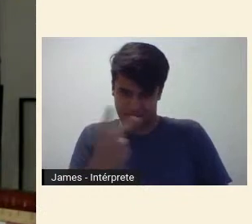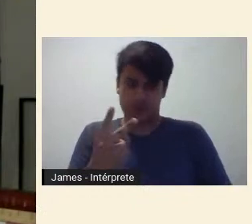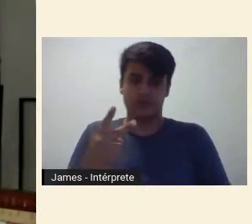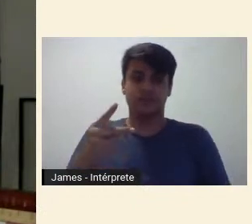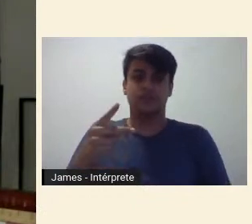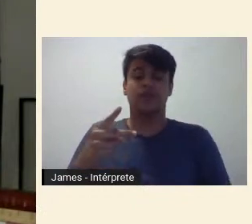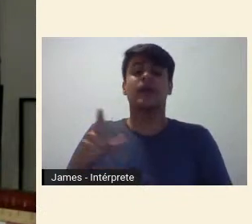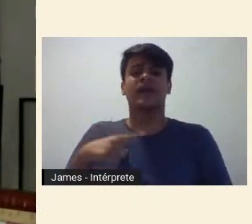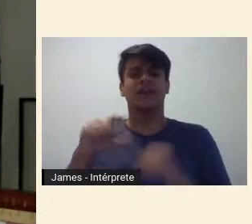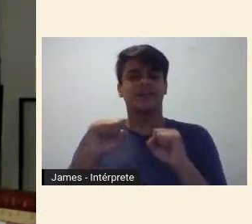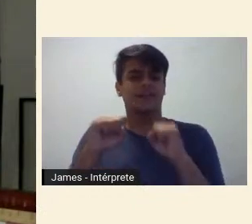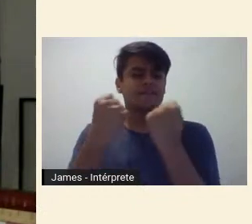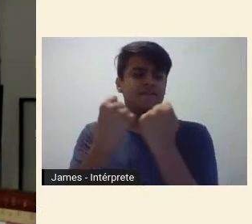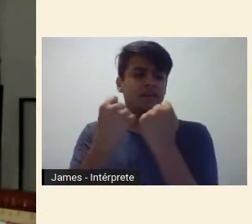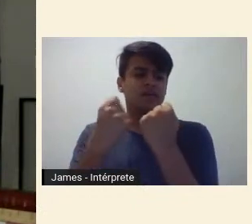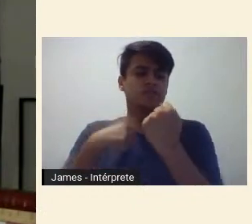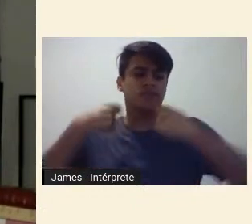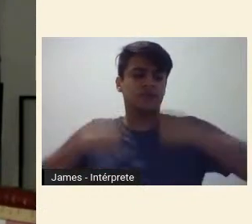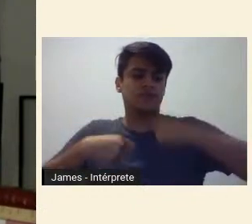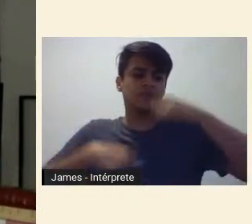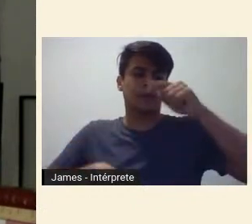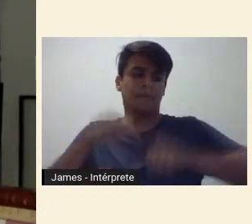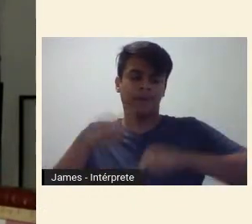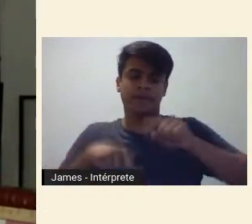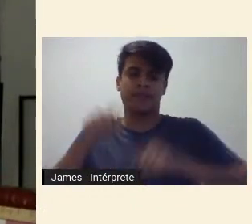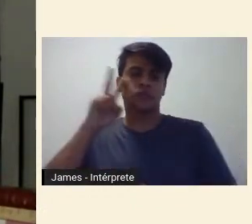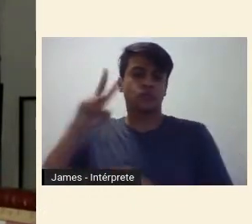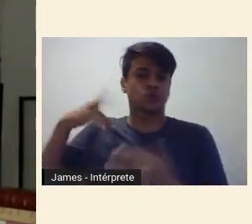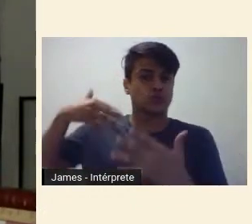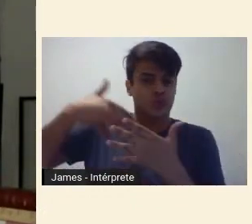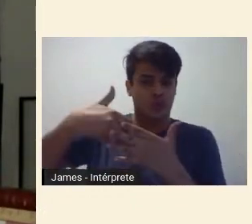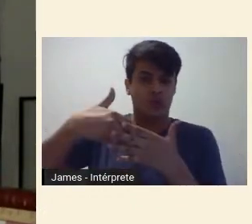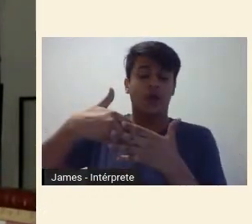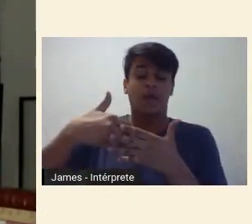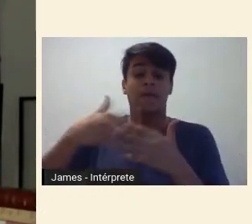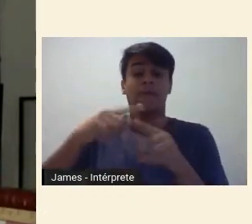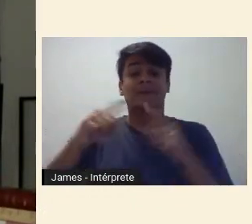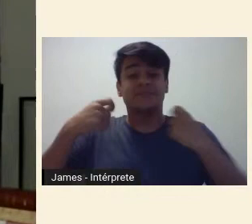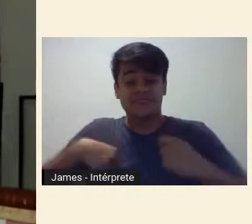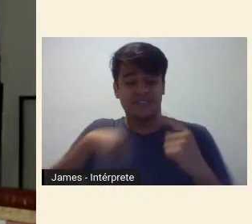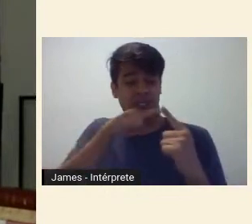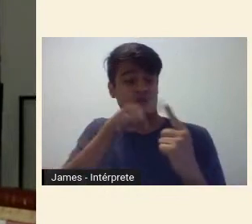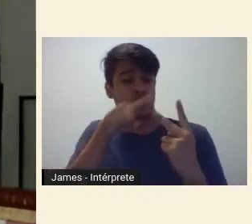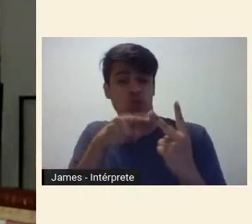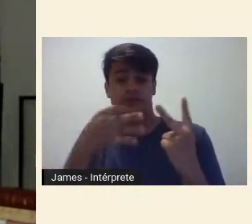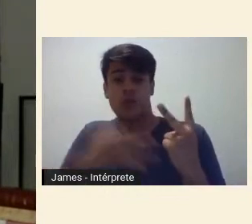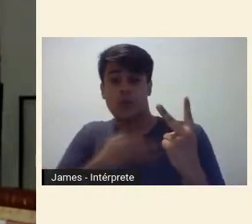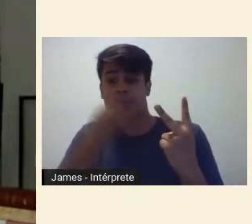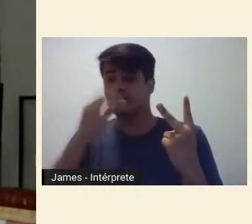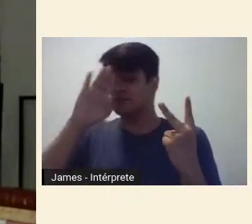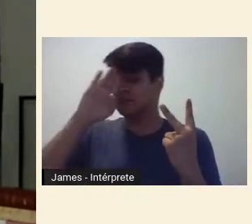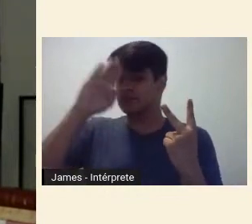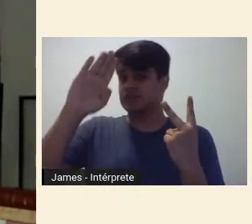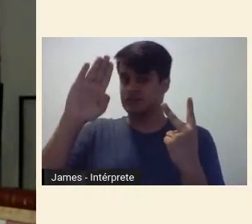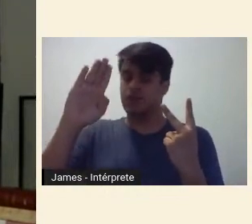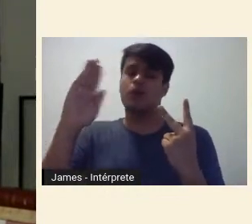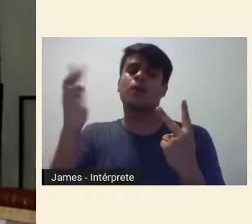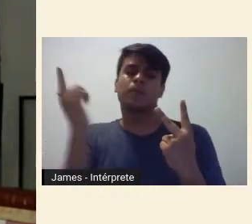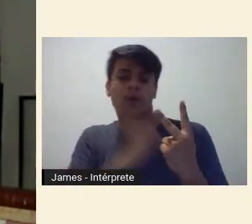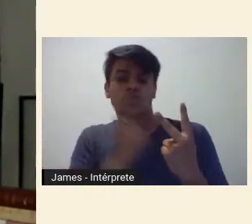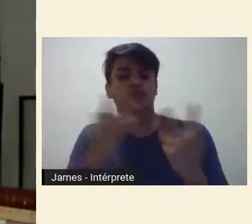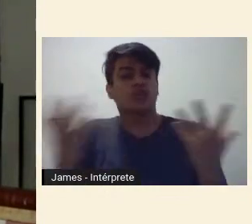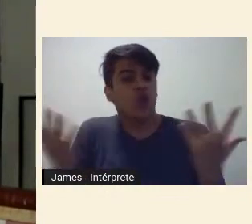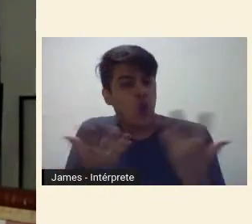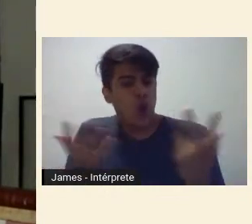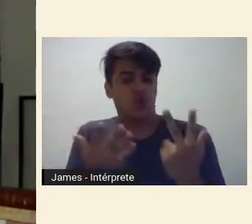específica do materialismo histórico, podemos partir de duas concepções ali presentes para sintetizar o gesto que hoje iniciamos.